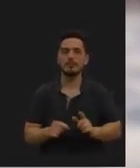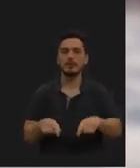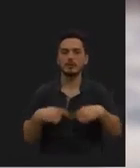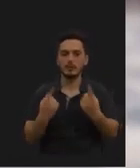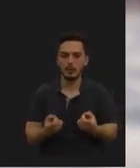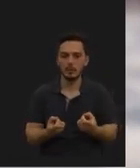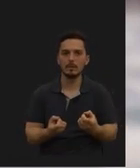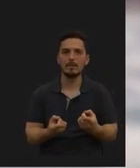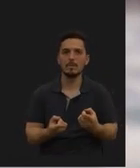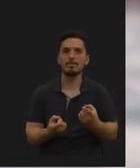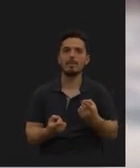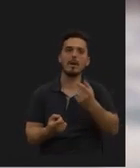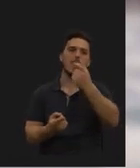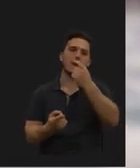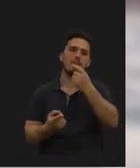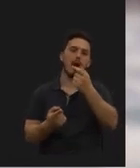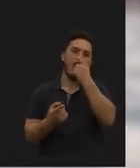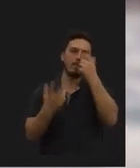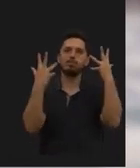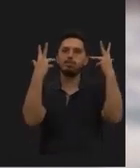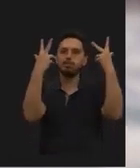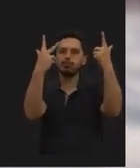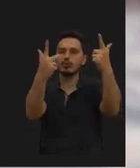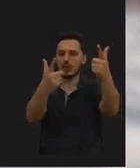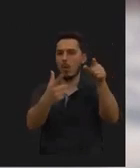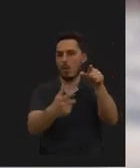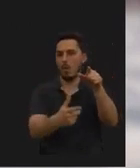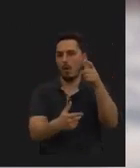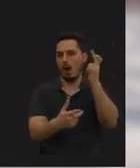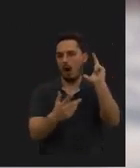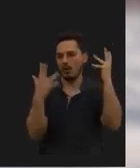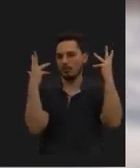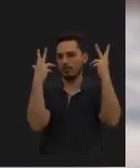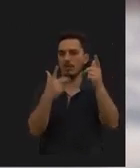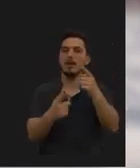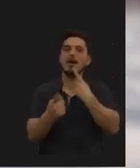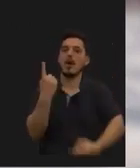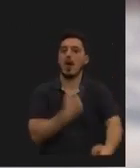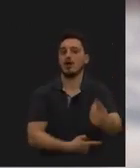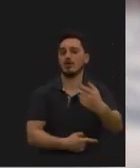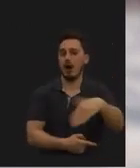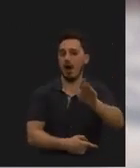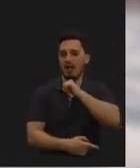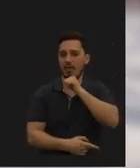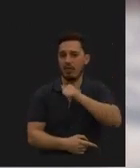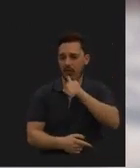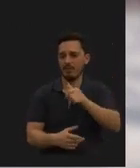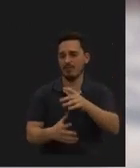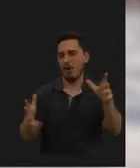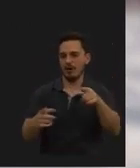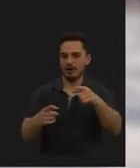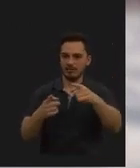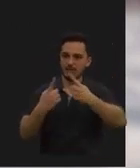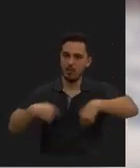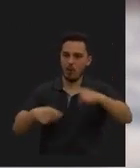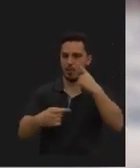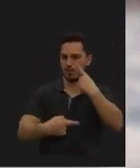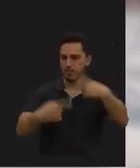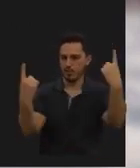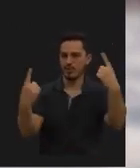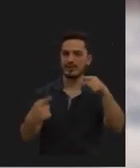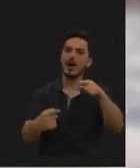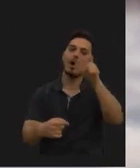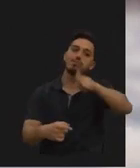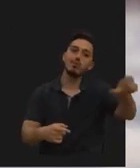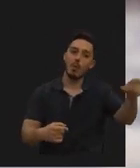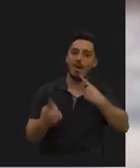Depois, poluição atmosférica. É uma das questões, é uma das queixas mais frequentes nas sessões públicas, que é